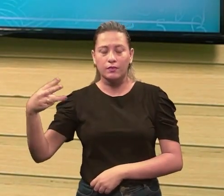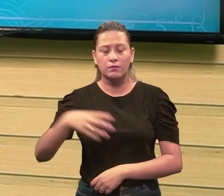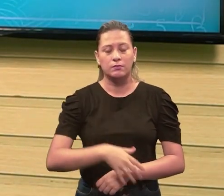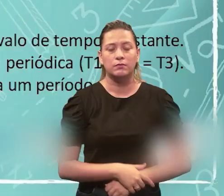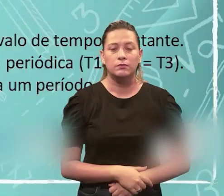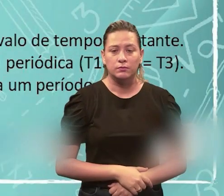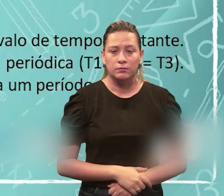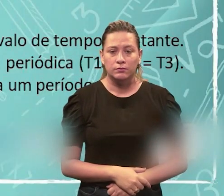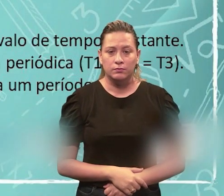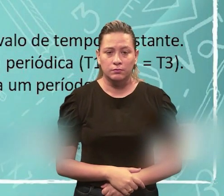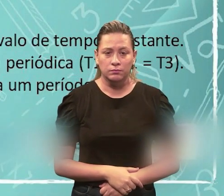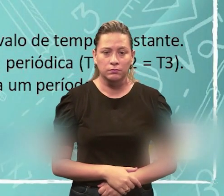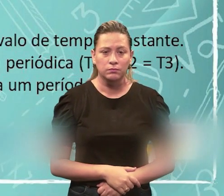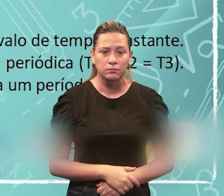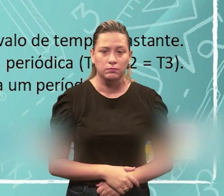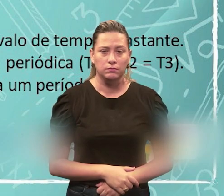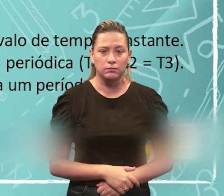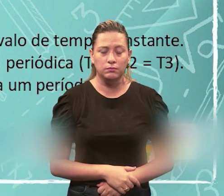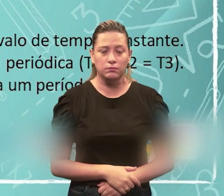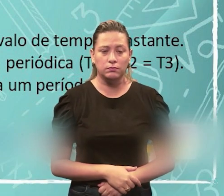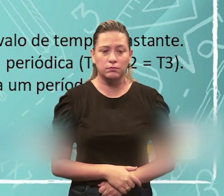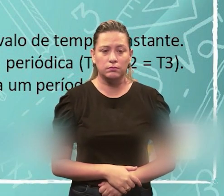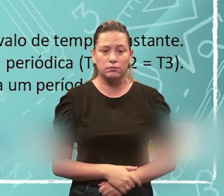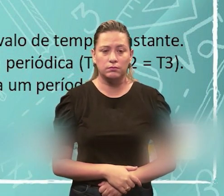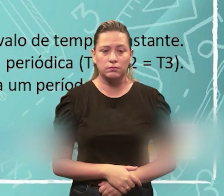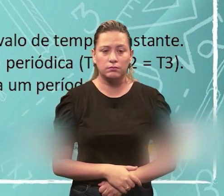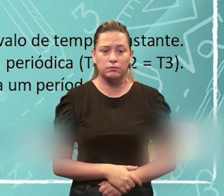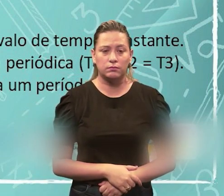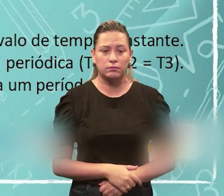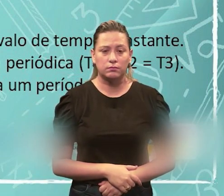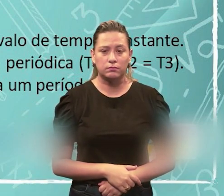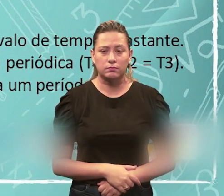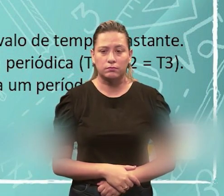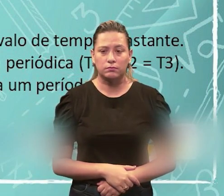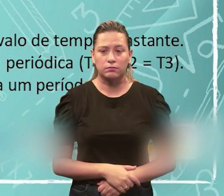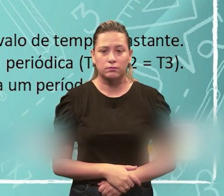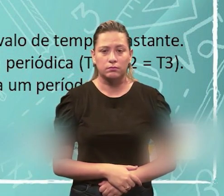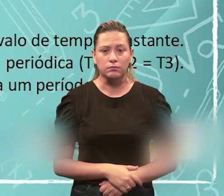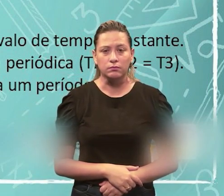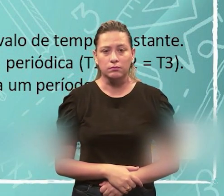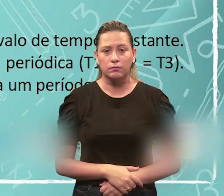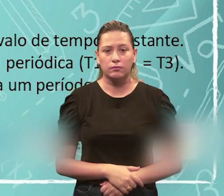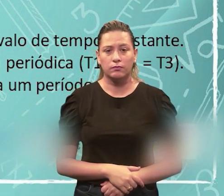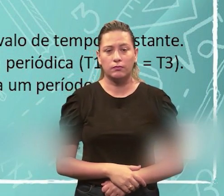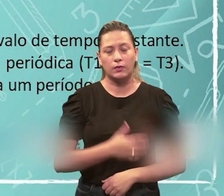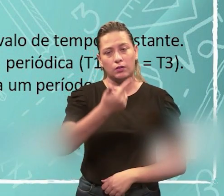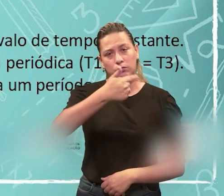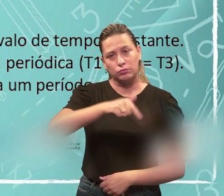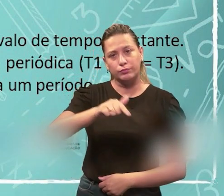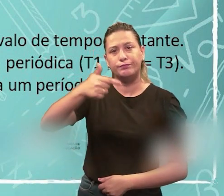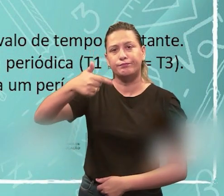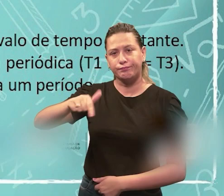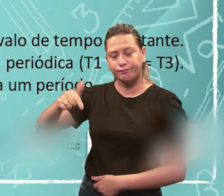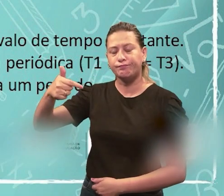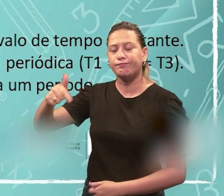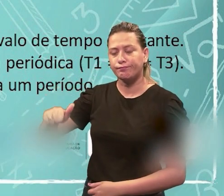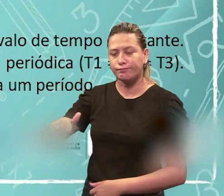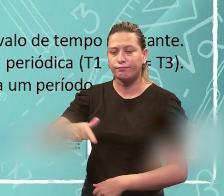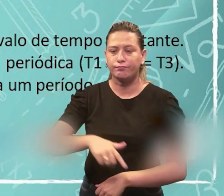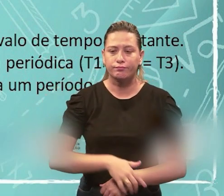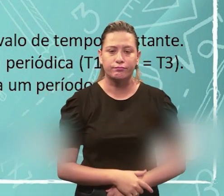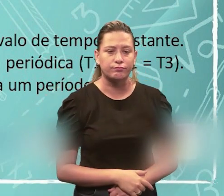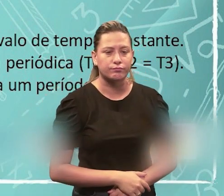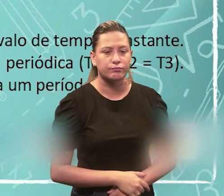sucessivamente. Então, o período é exatamente, nada mais é do que isso, intervalo de tempo entre as repetições sucessivas, né, de uma onda periódica,